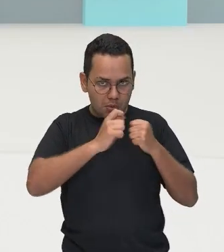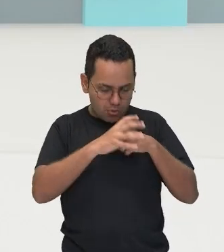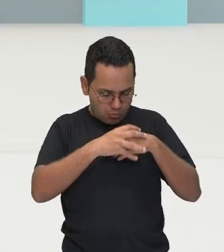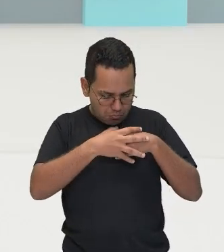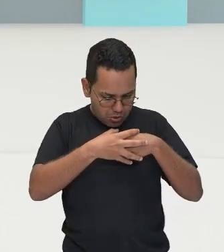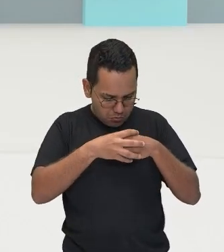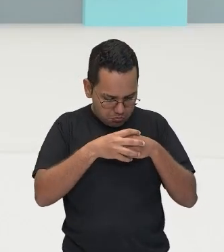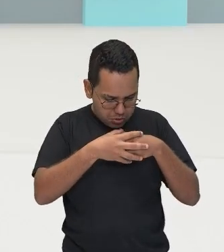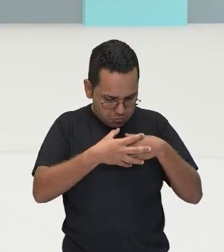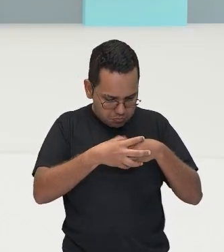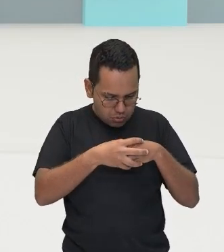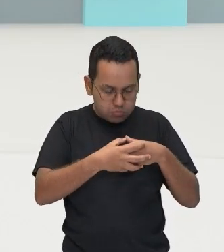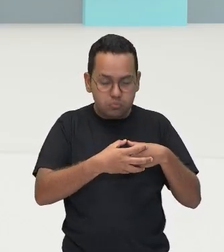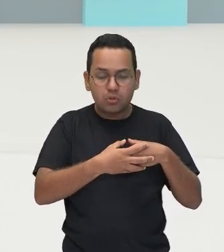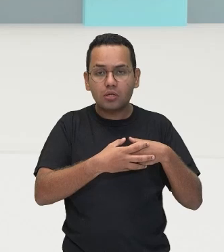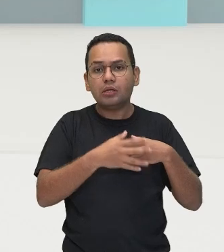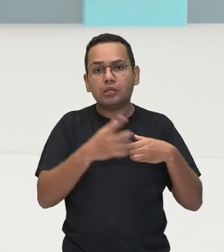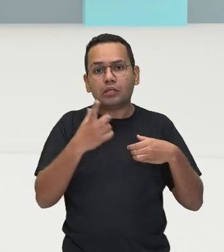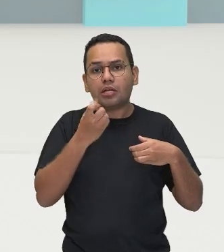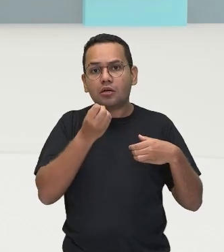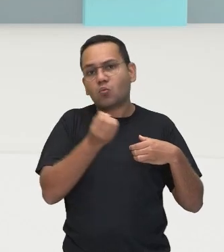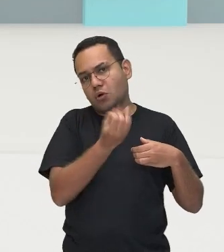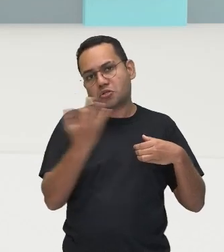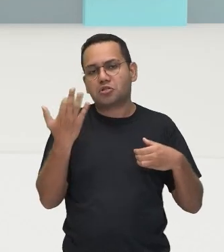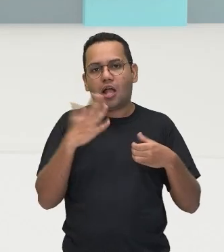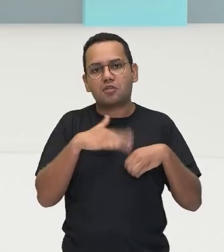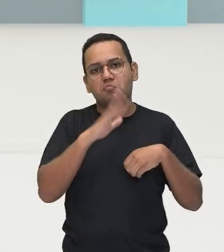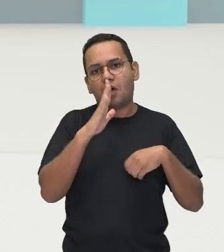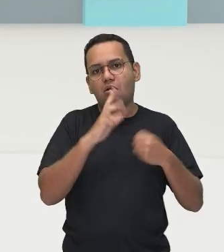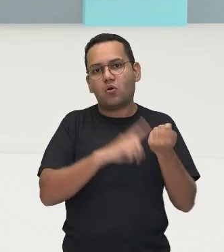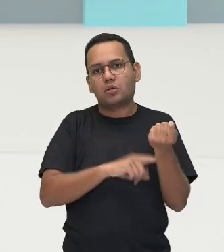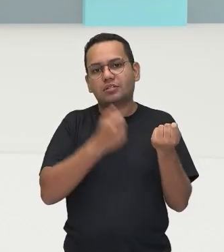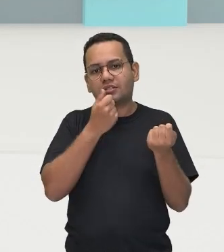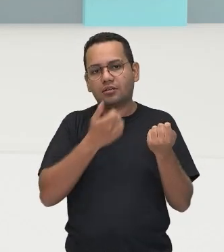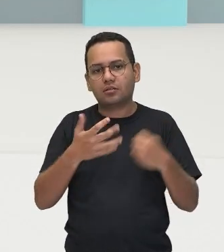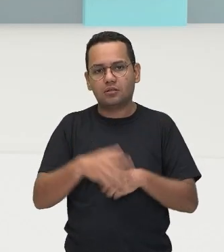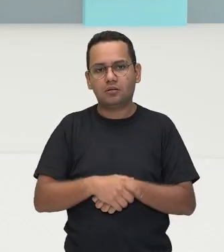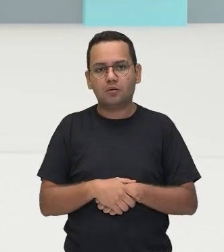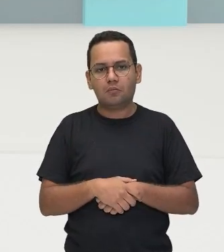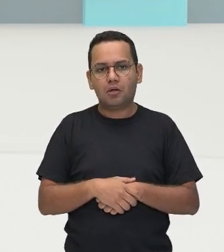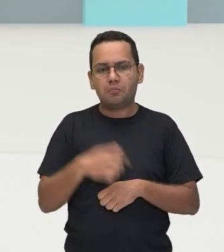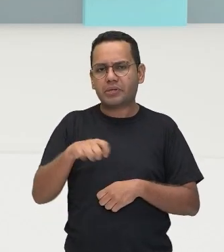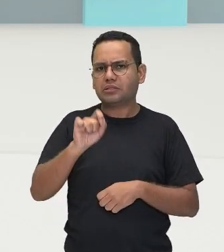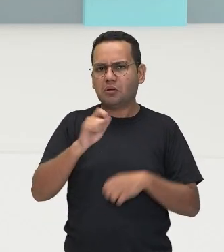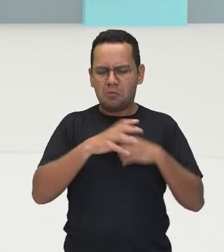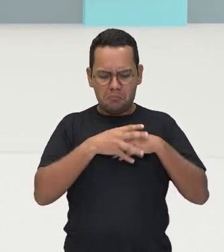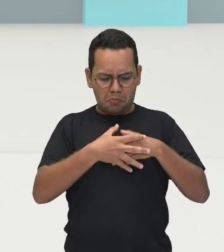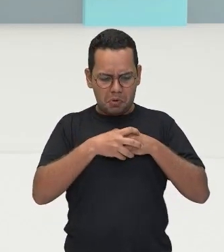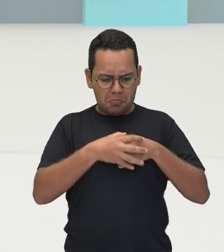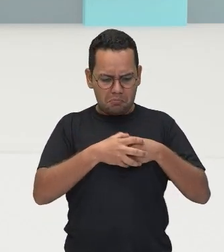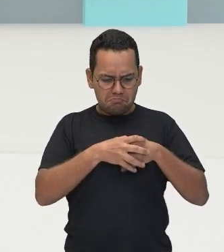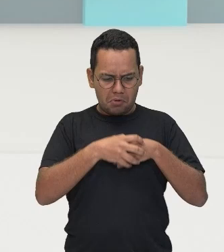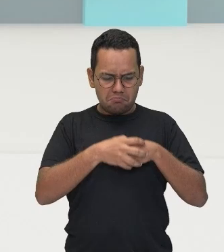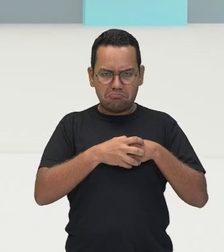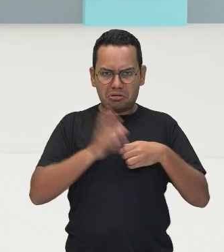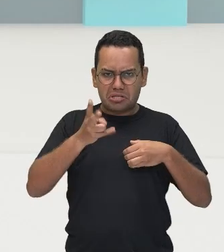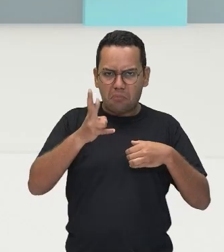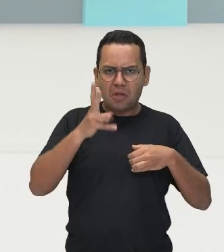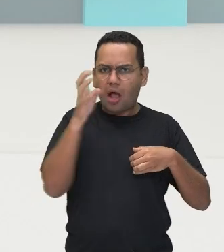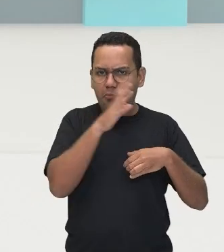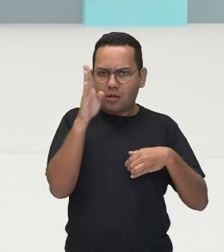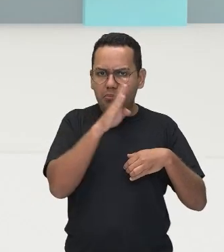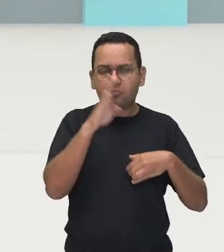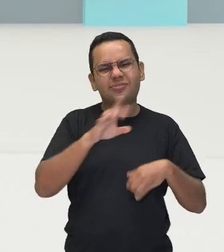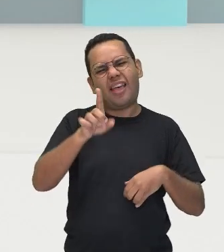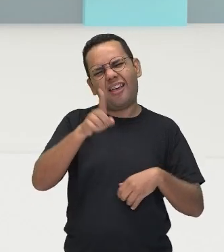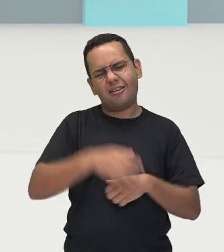ele está conseguindo jogar mais sangue. Então, né? Ele não precisa ficar batendo demais, rapidamente. Tá bom? Para quê? Para